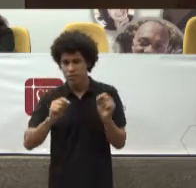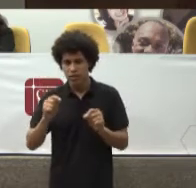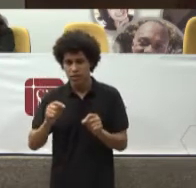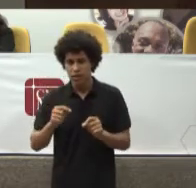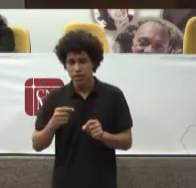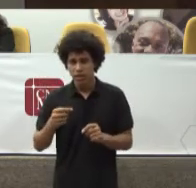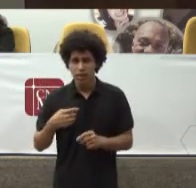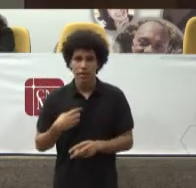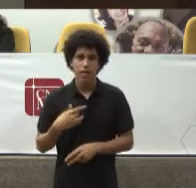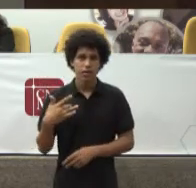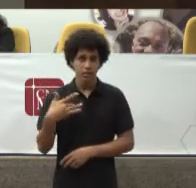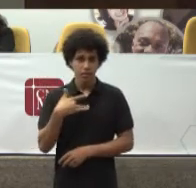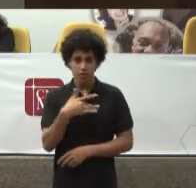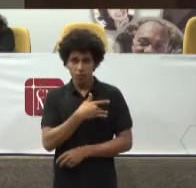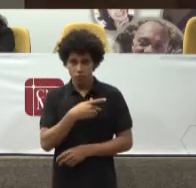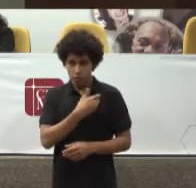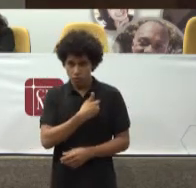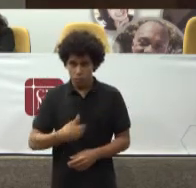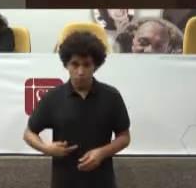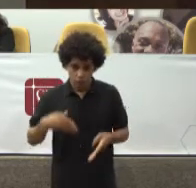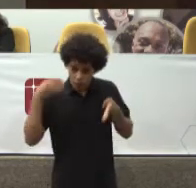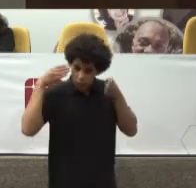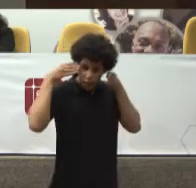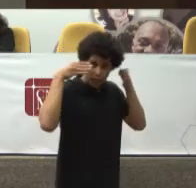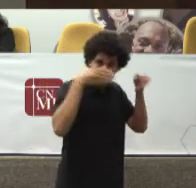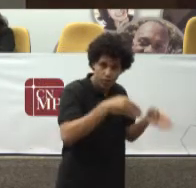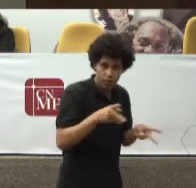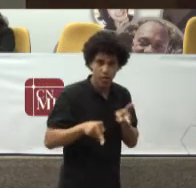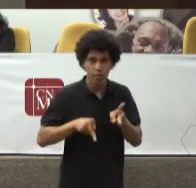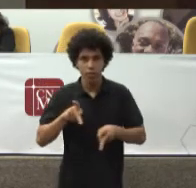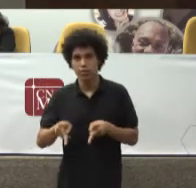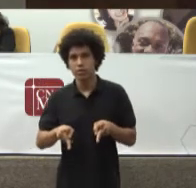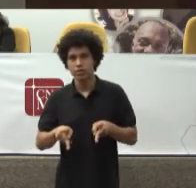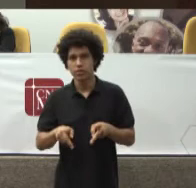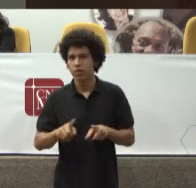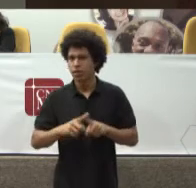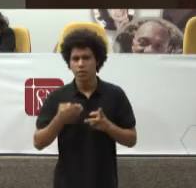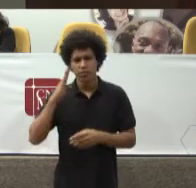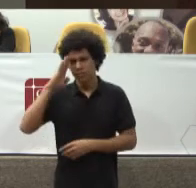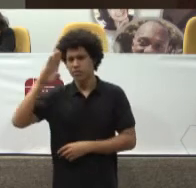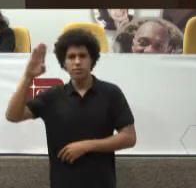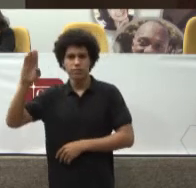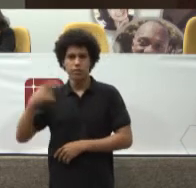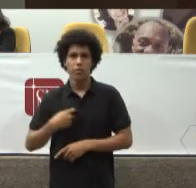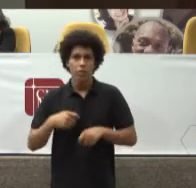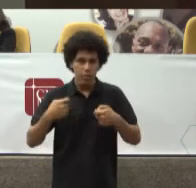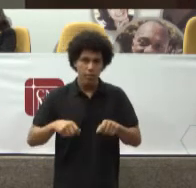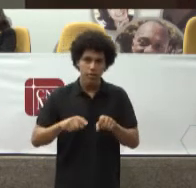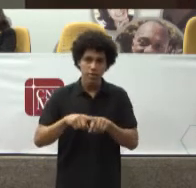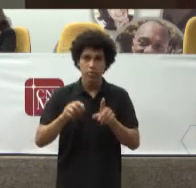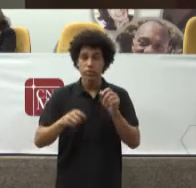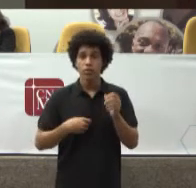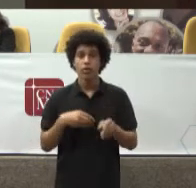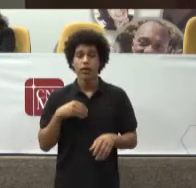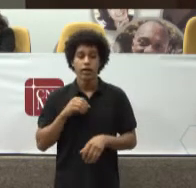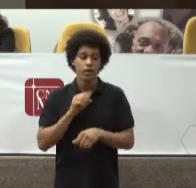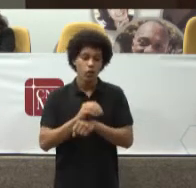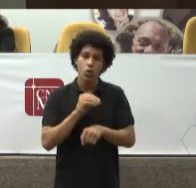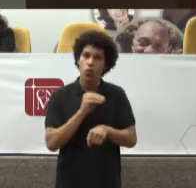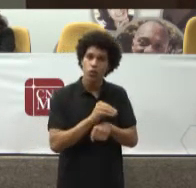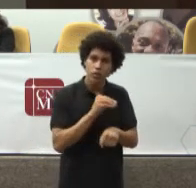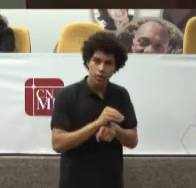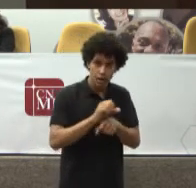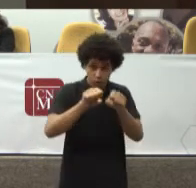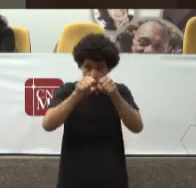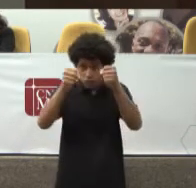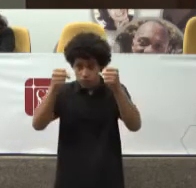Essencial Porque nós temos Que tratar O sistema Como um sistema Que atende A população brasileira Não é um sistema